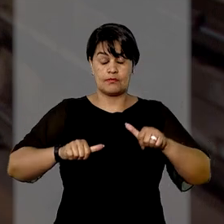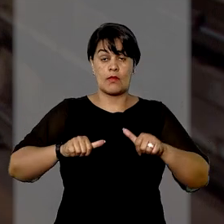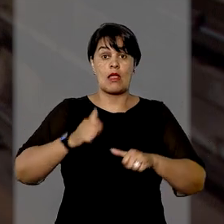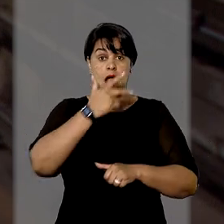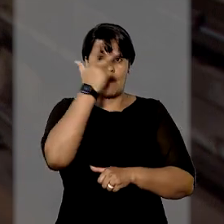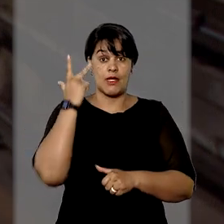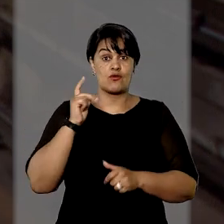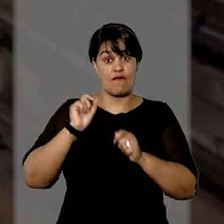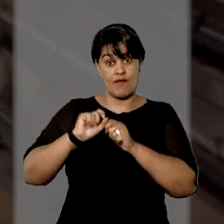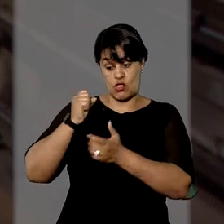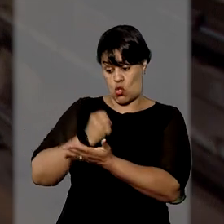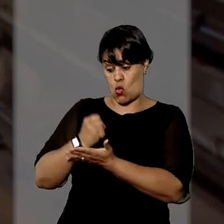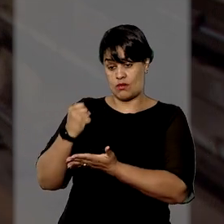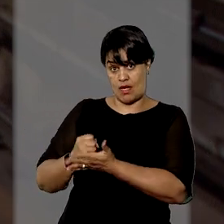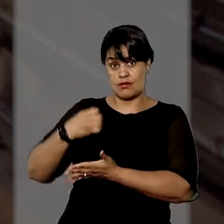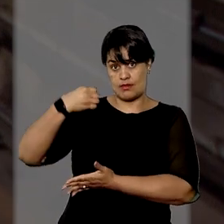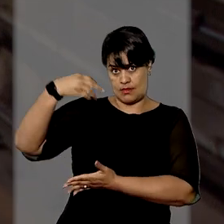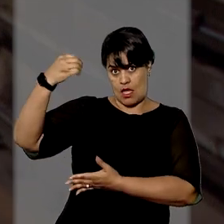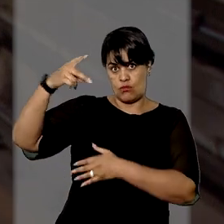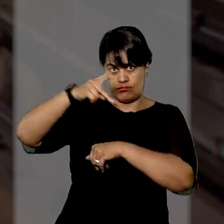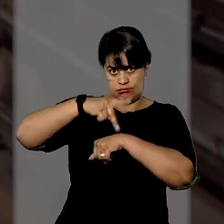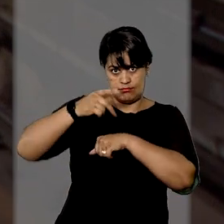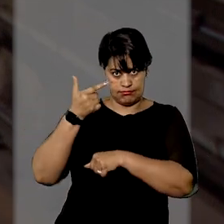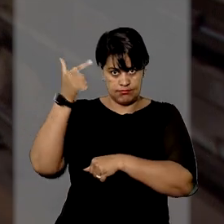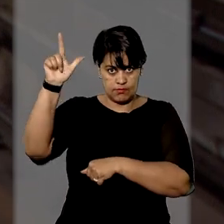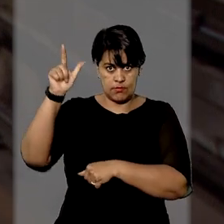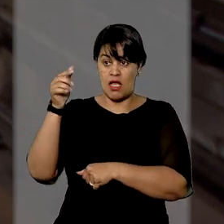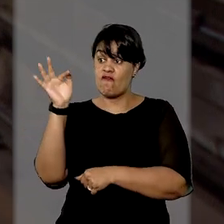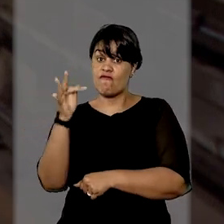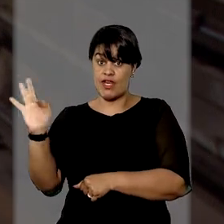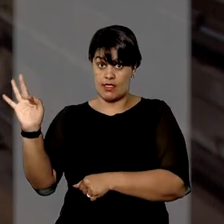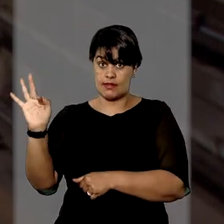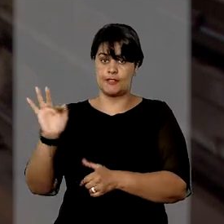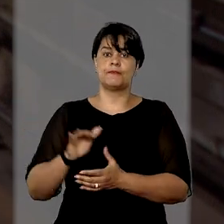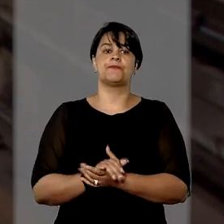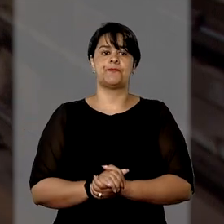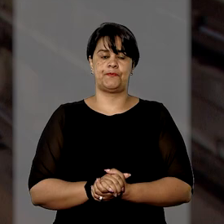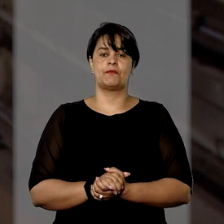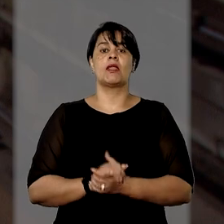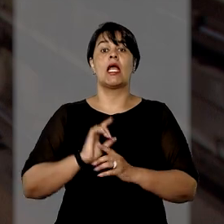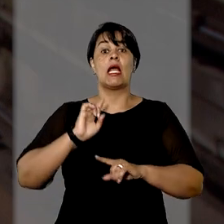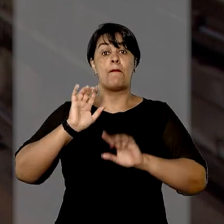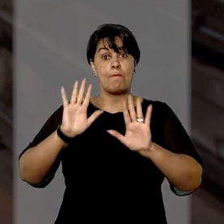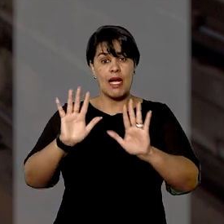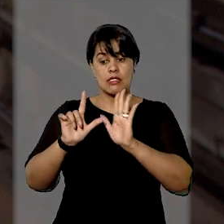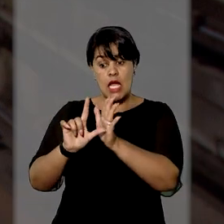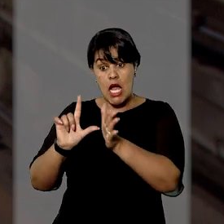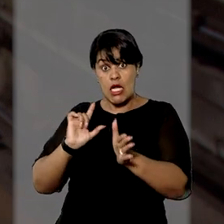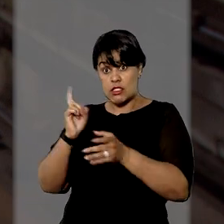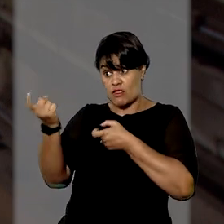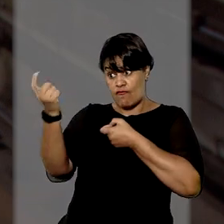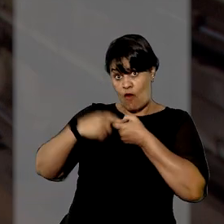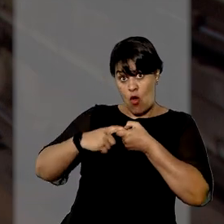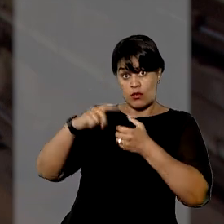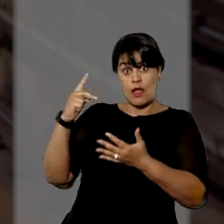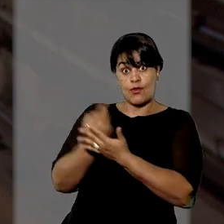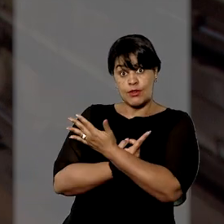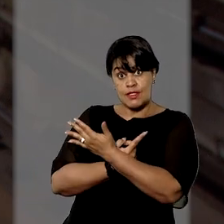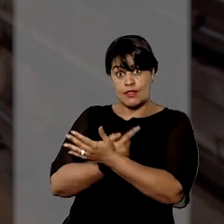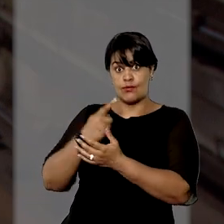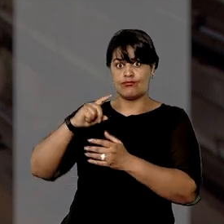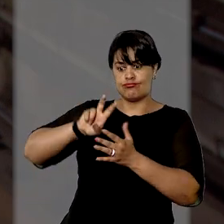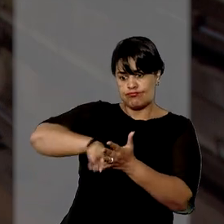uma consumidora firmou o contrato de seguro internacional para uma viagem à França. Mas um dia antes de retornar ao Brasil,